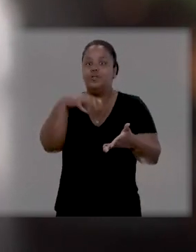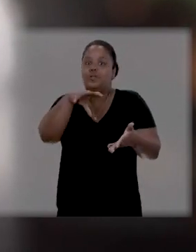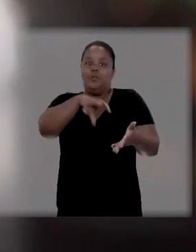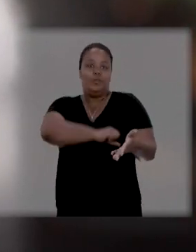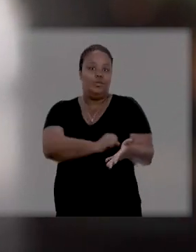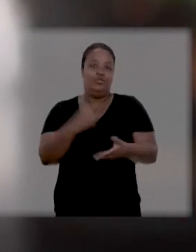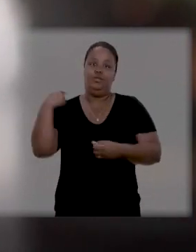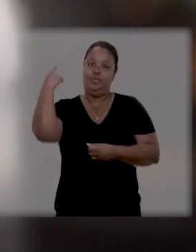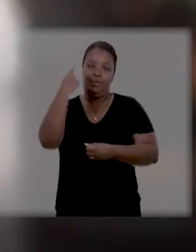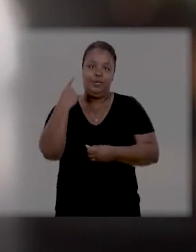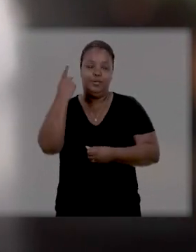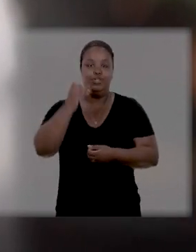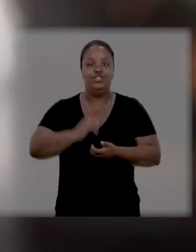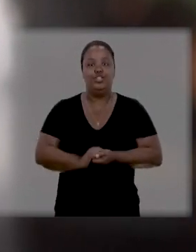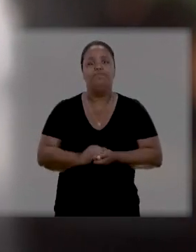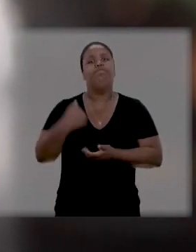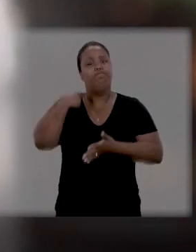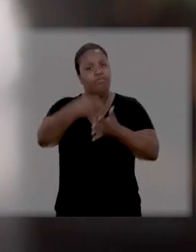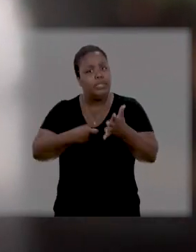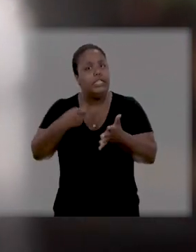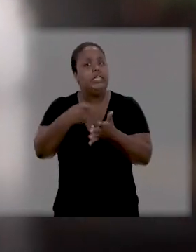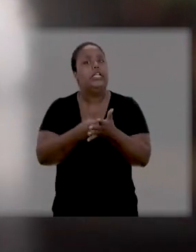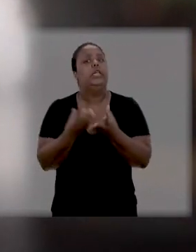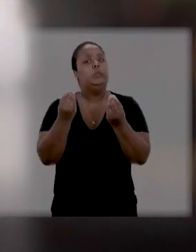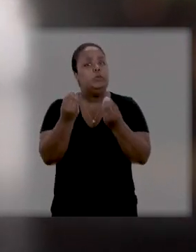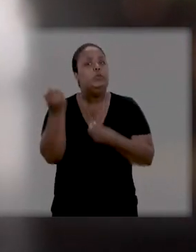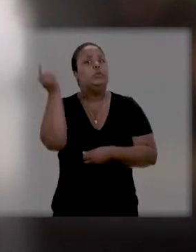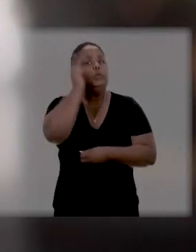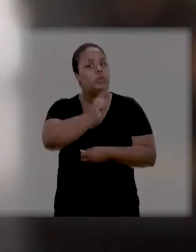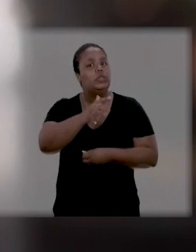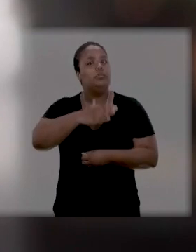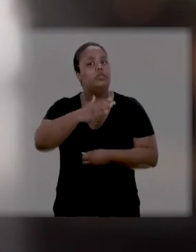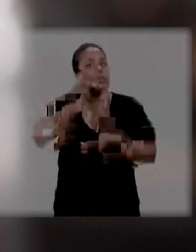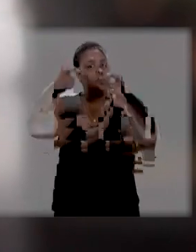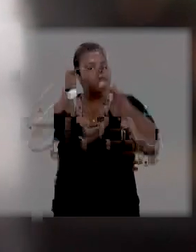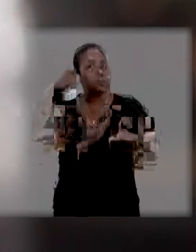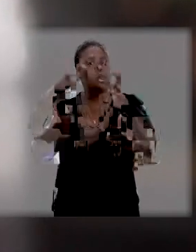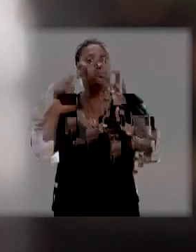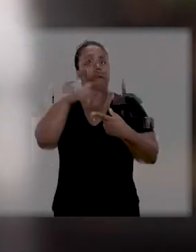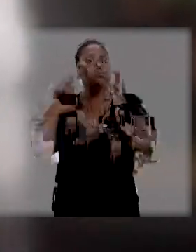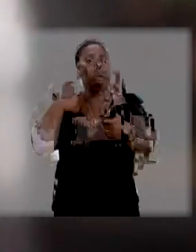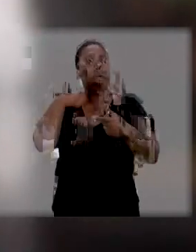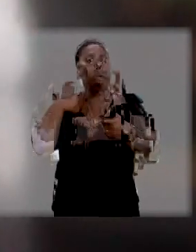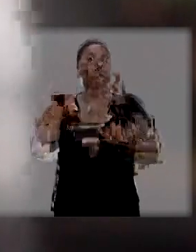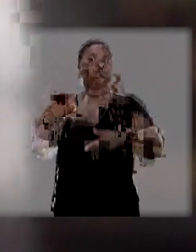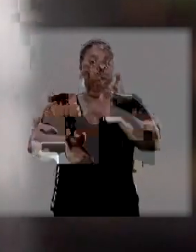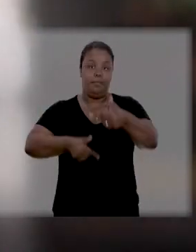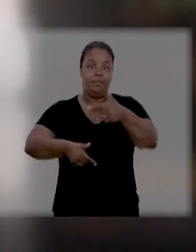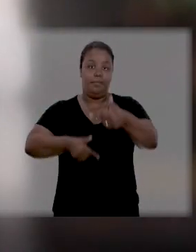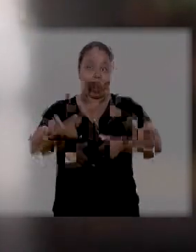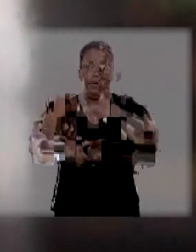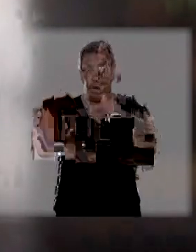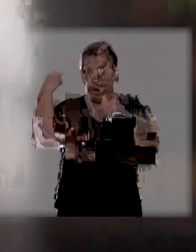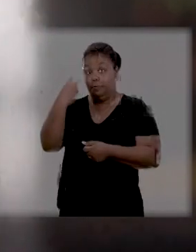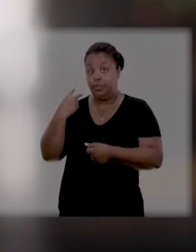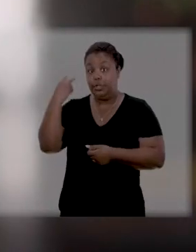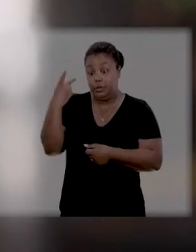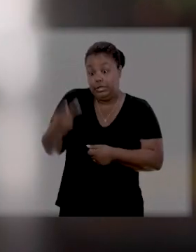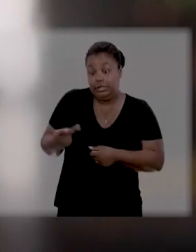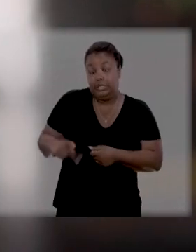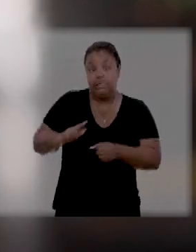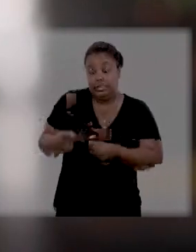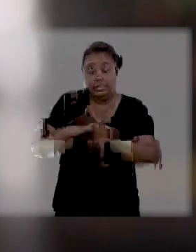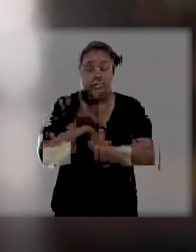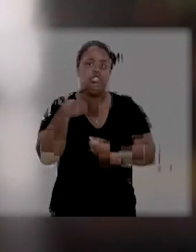que me apaixonei pela política. Batalhei muito para conquistar o meu espaço e mostrar o meu trabalho. Fui vereadora